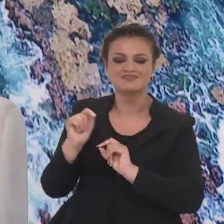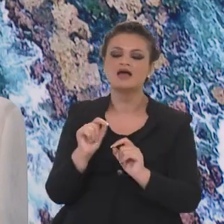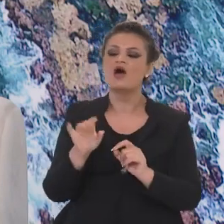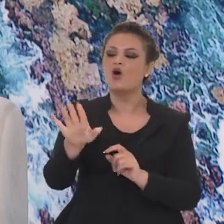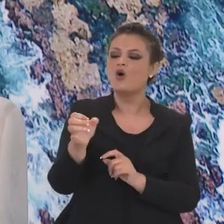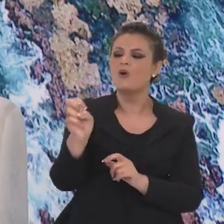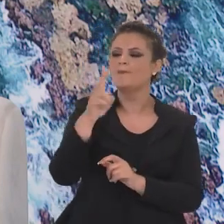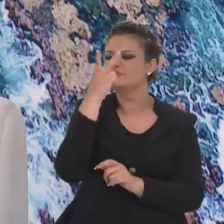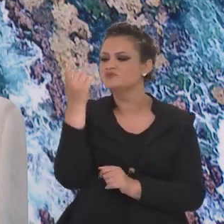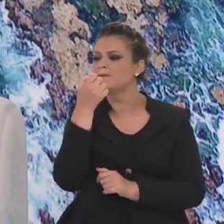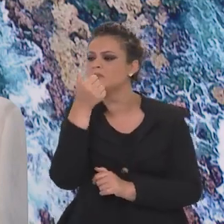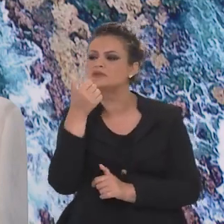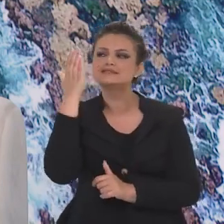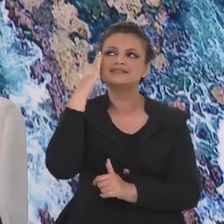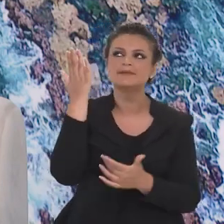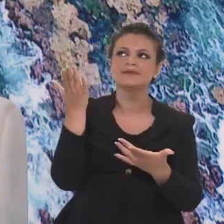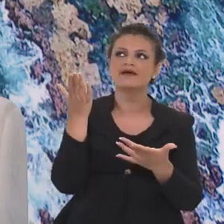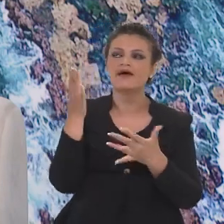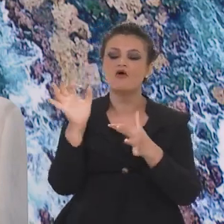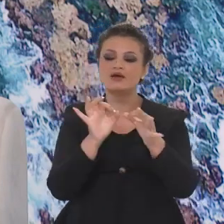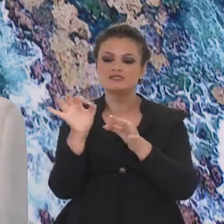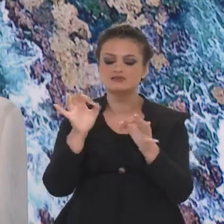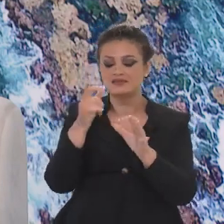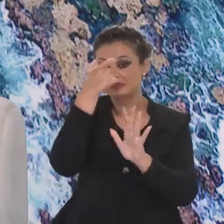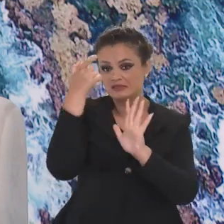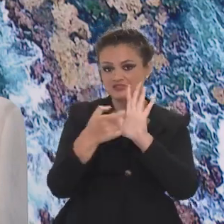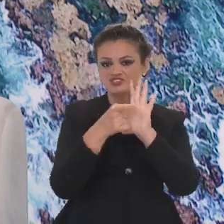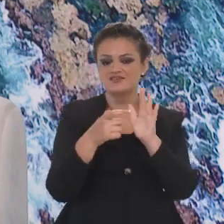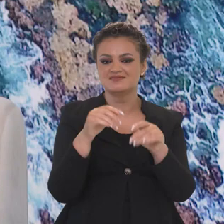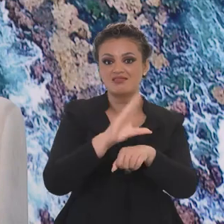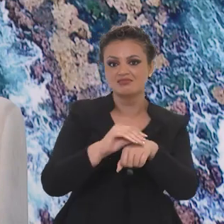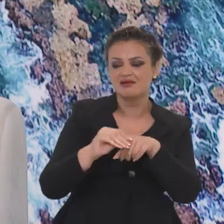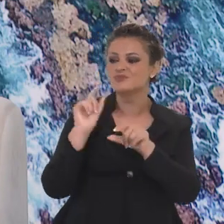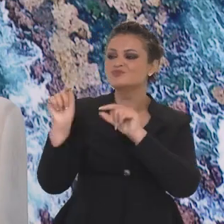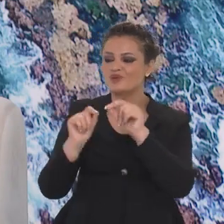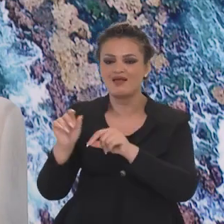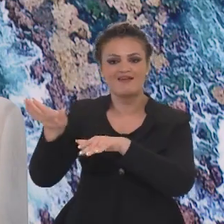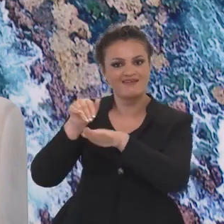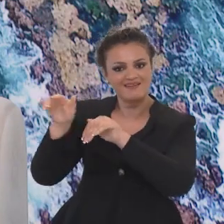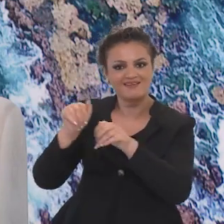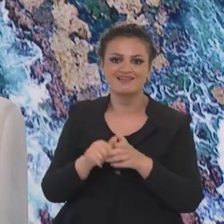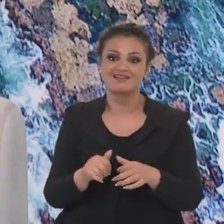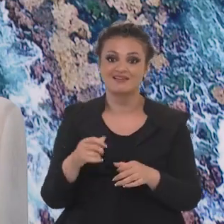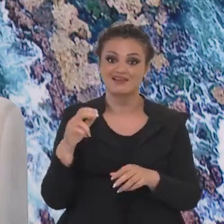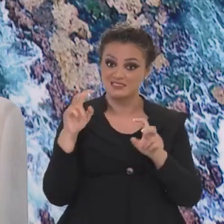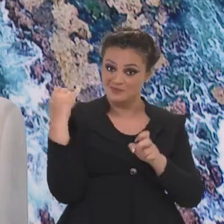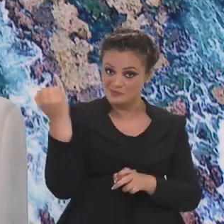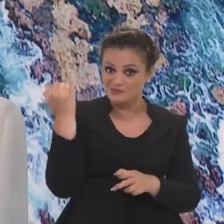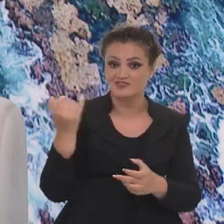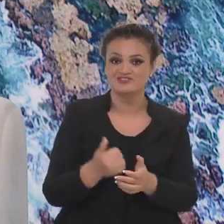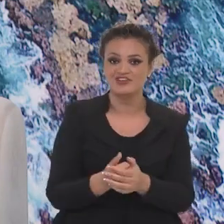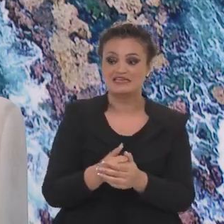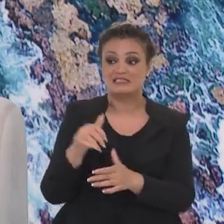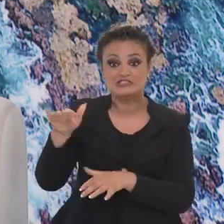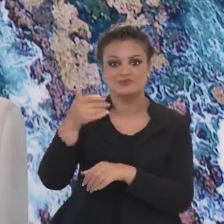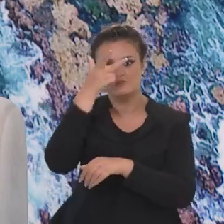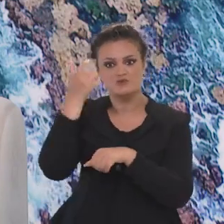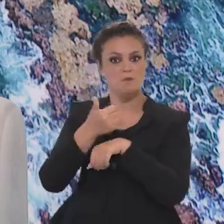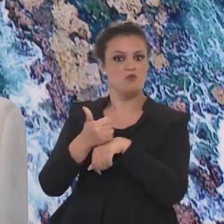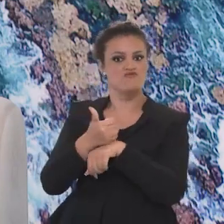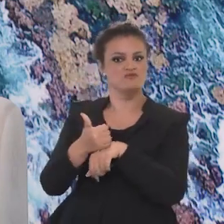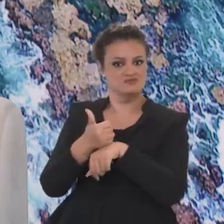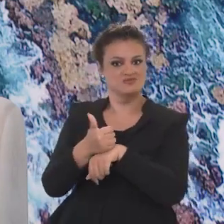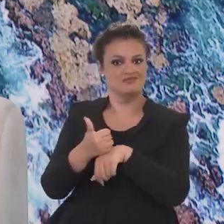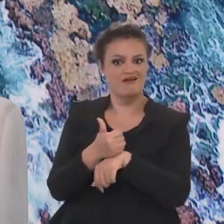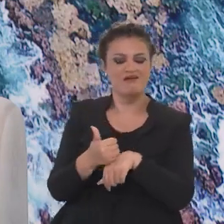A gente trouxe para a Embaratur. Quem é a melhor pessoa para trabalhar com produção de inteligência e dados? Porque aí mora uma questão muito importante. Você tem que